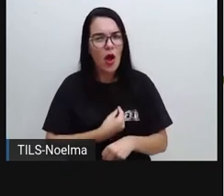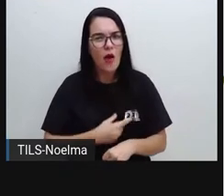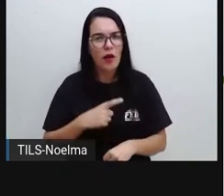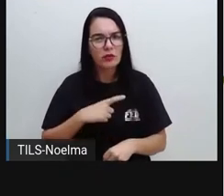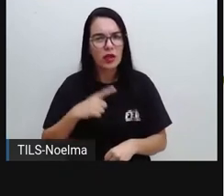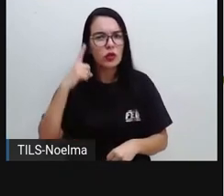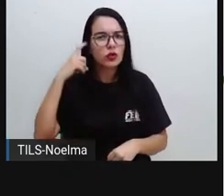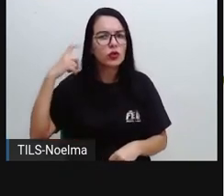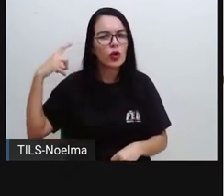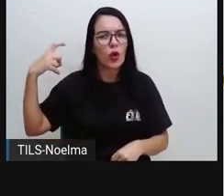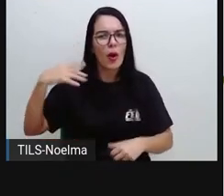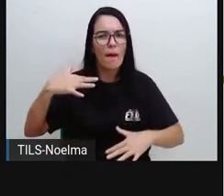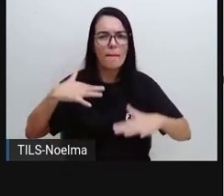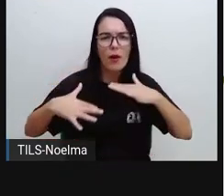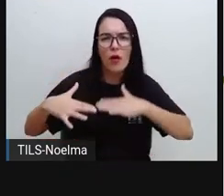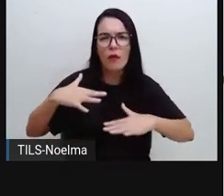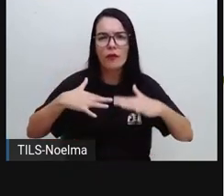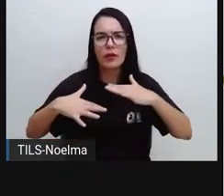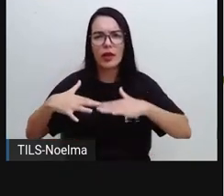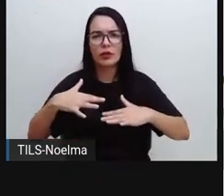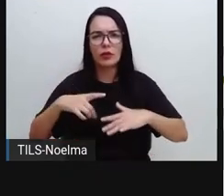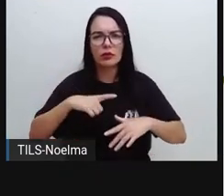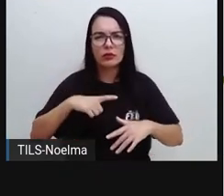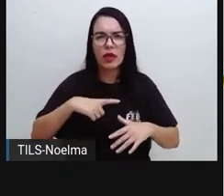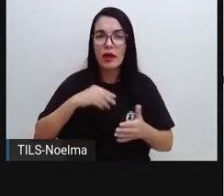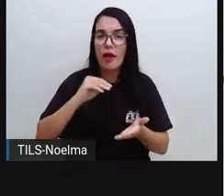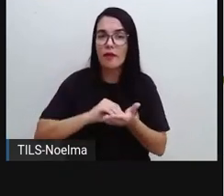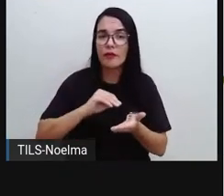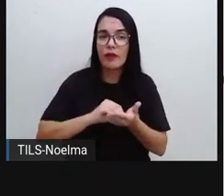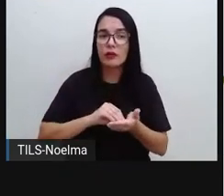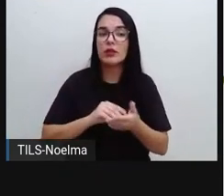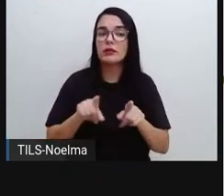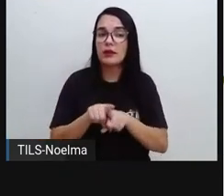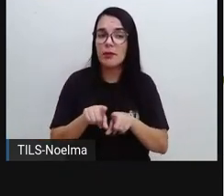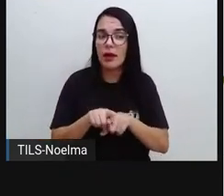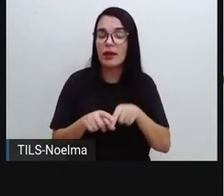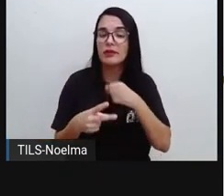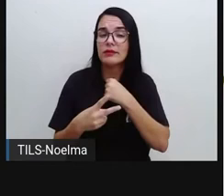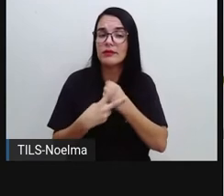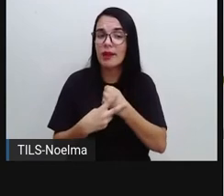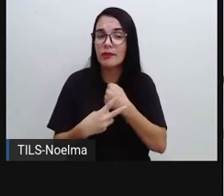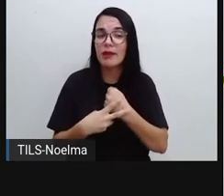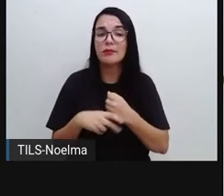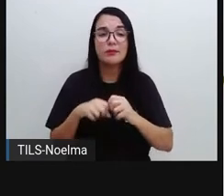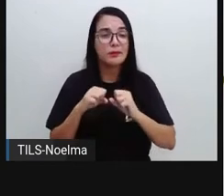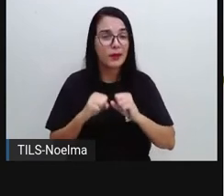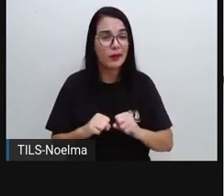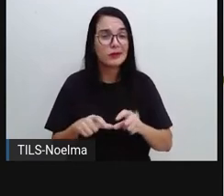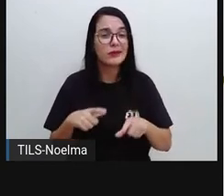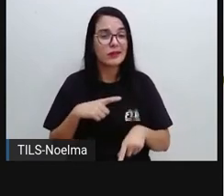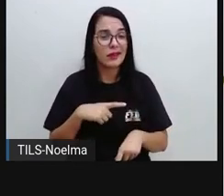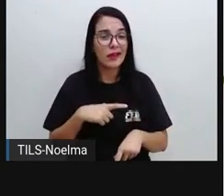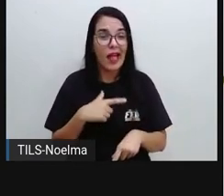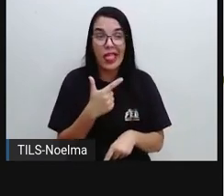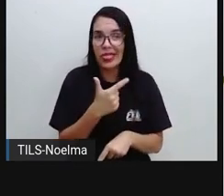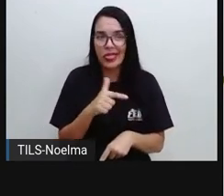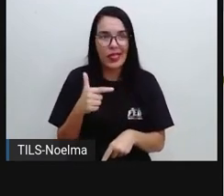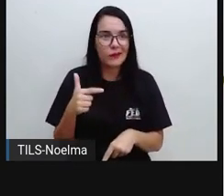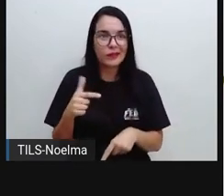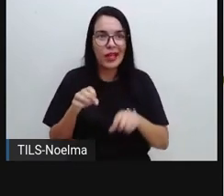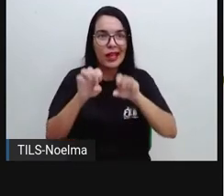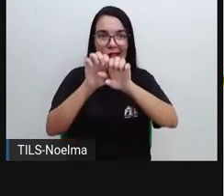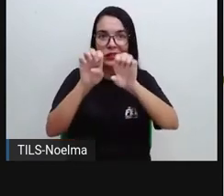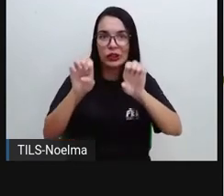ausência da linguagem verbal. Mas não existe uma estrutura padrão, o